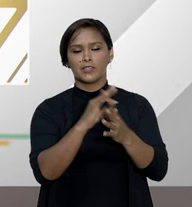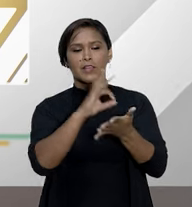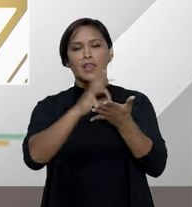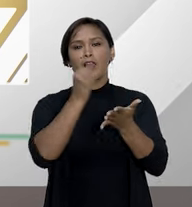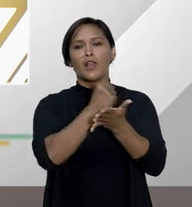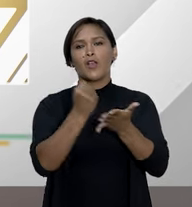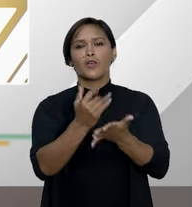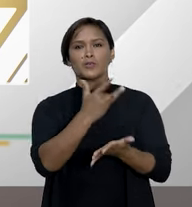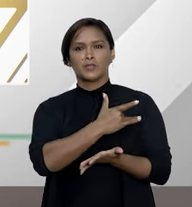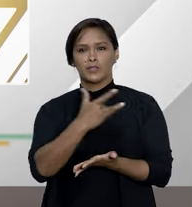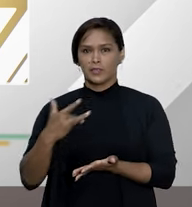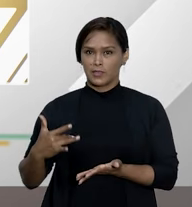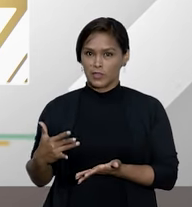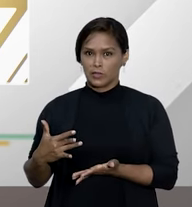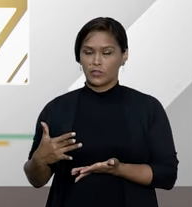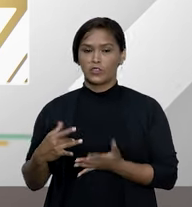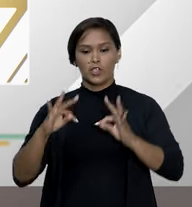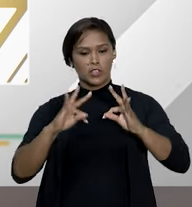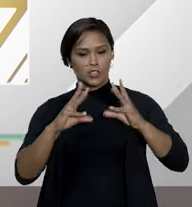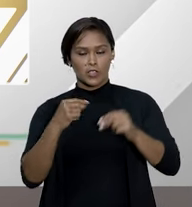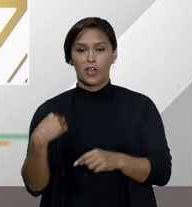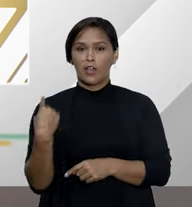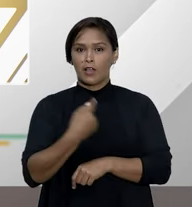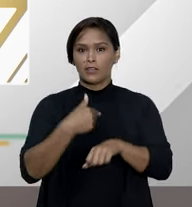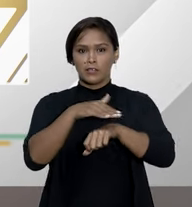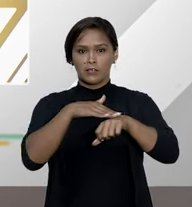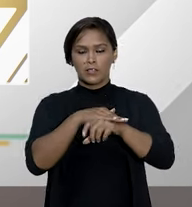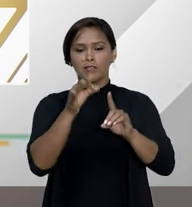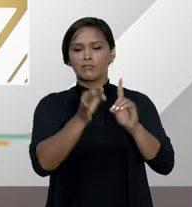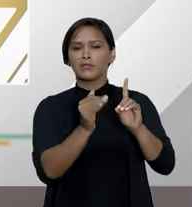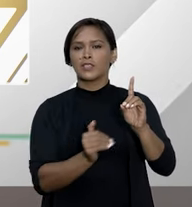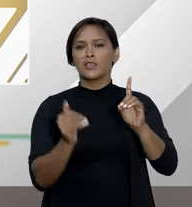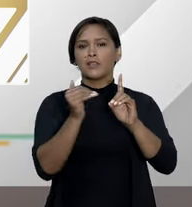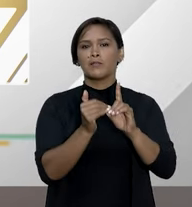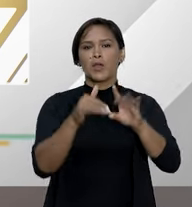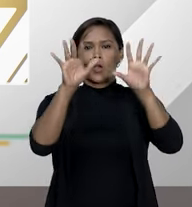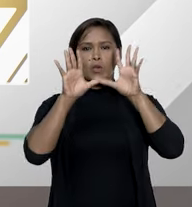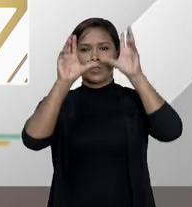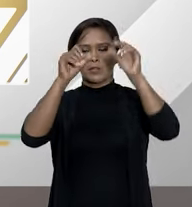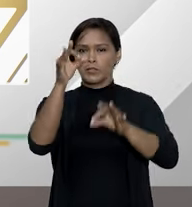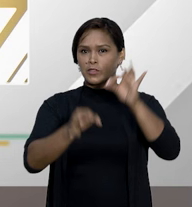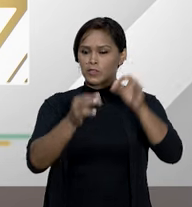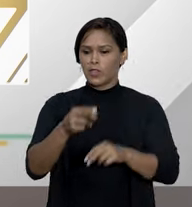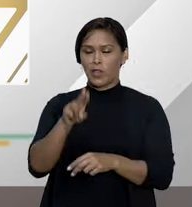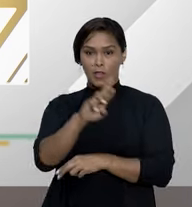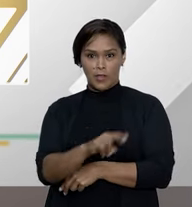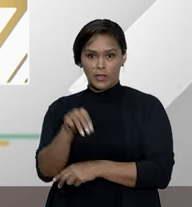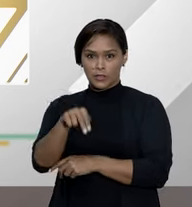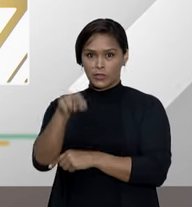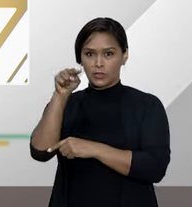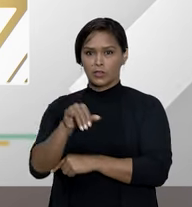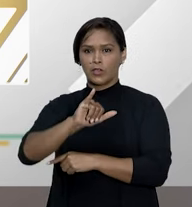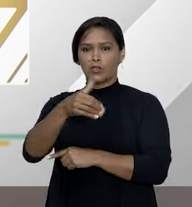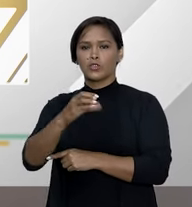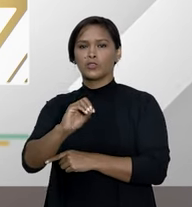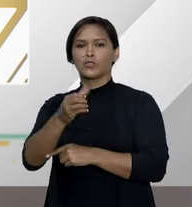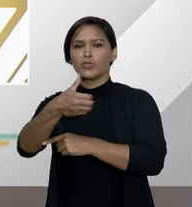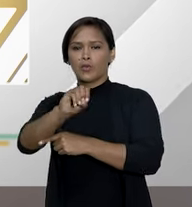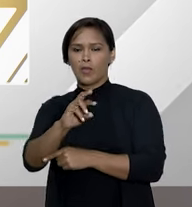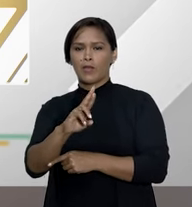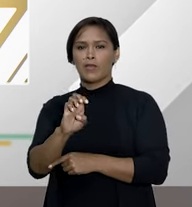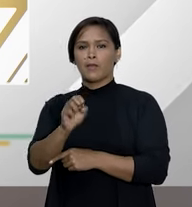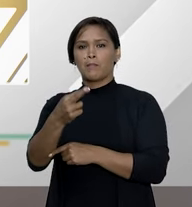planos de saúde nós conversamos com o desembargador do Tribunal de Justiça do Rio Grande do Norte João